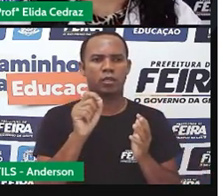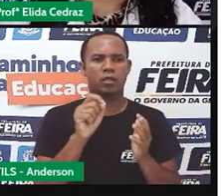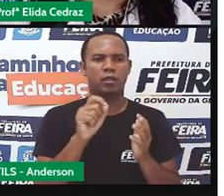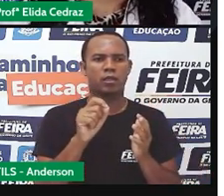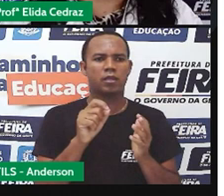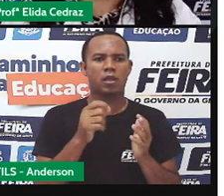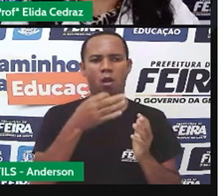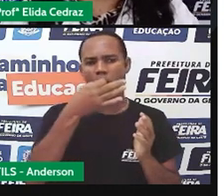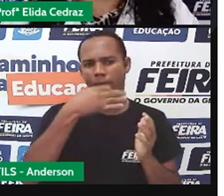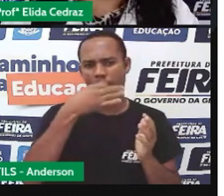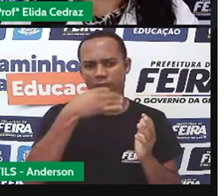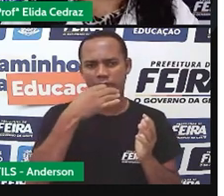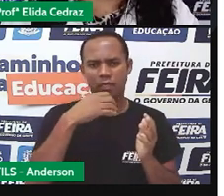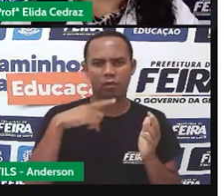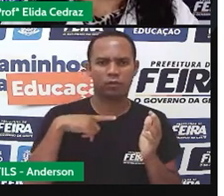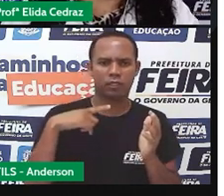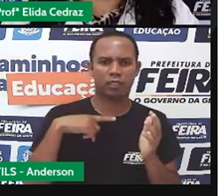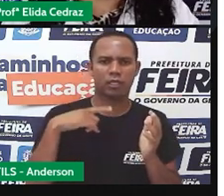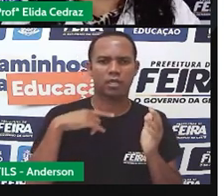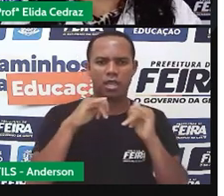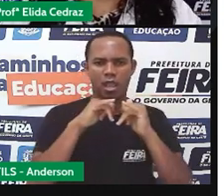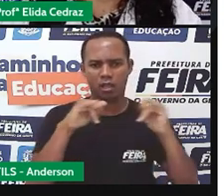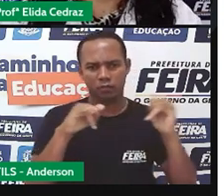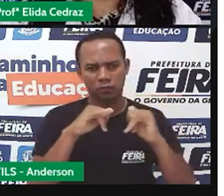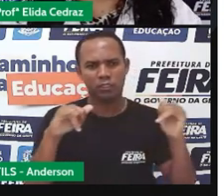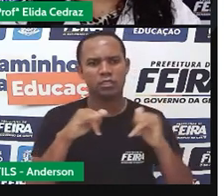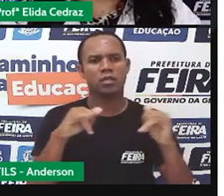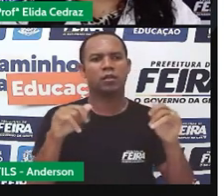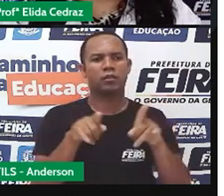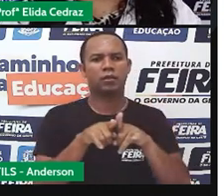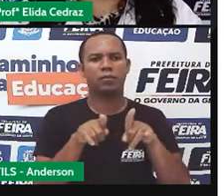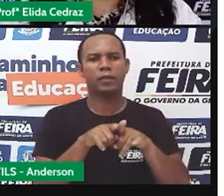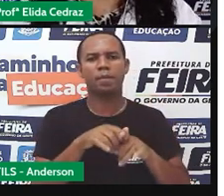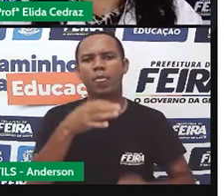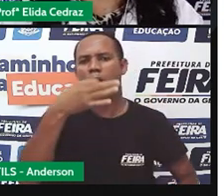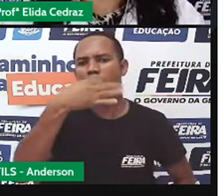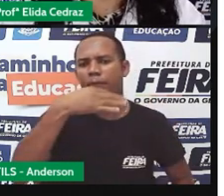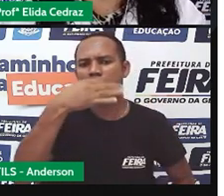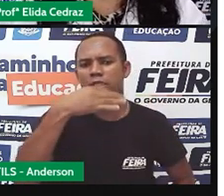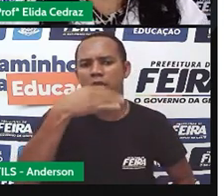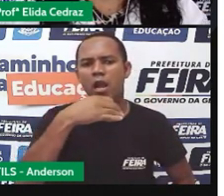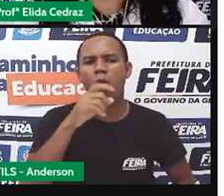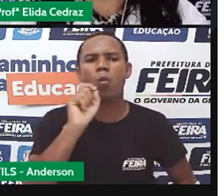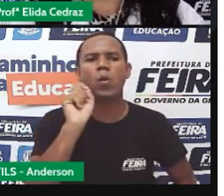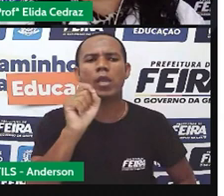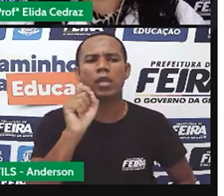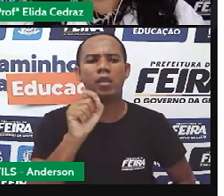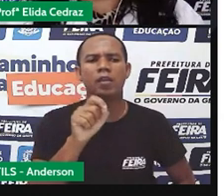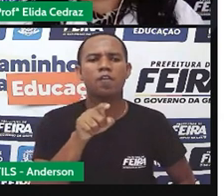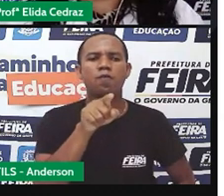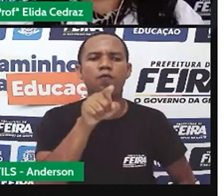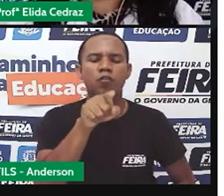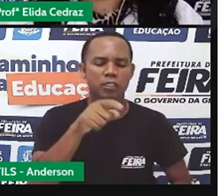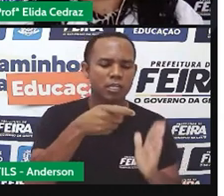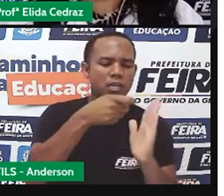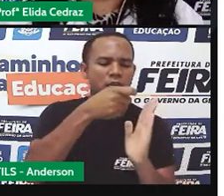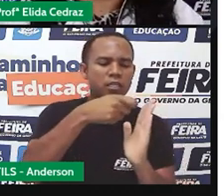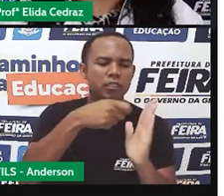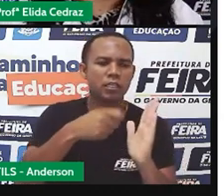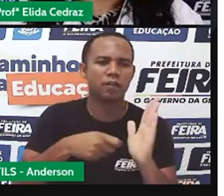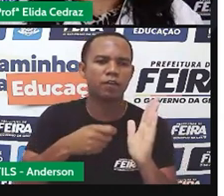opinativos e noticiosos. Os opinativos, eles expressam a opinião de quem escreveu.